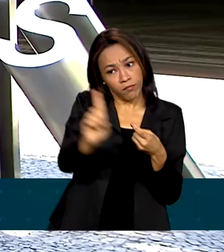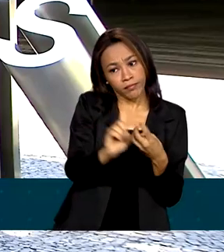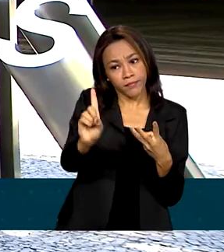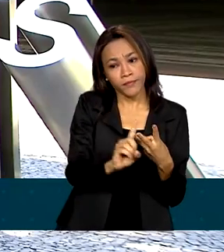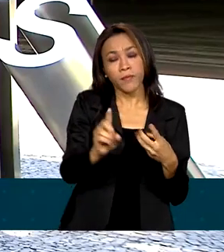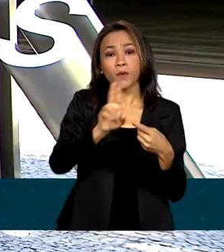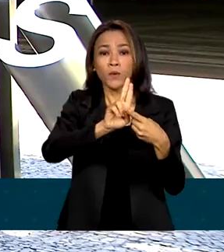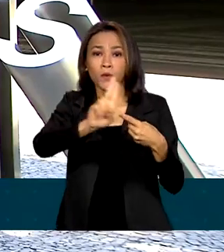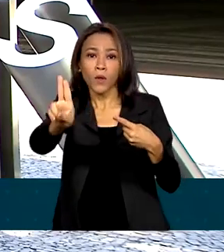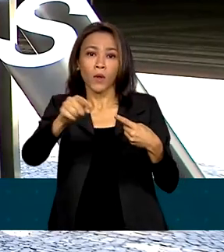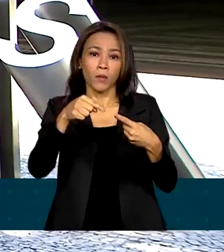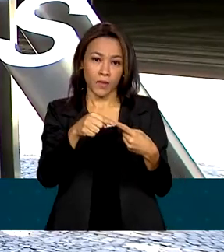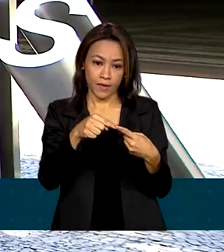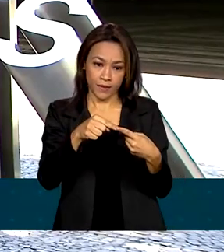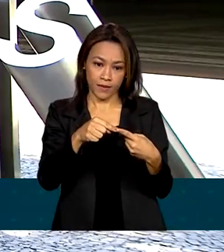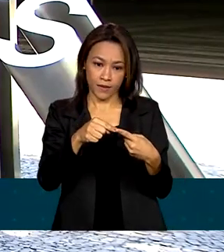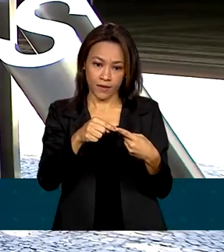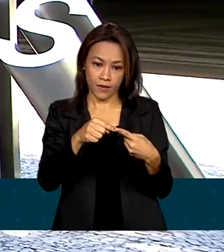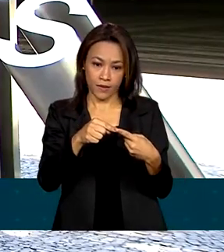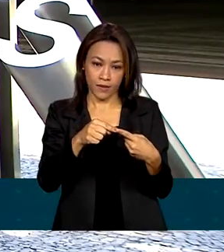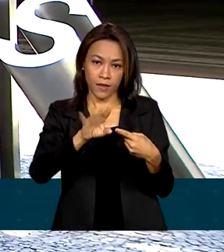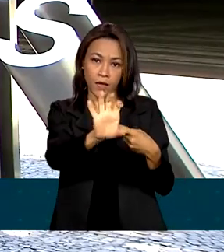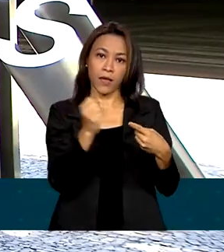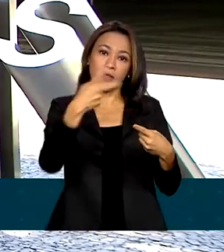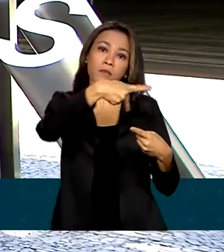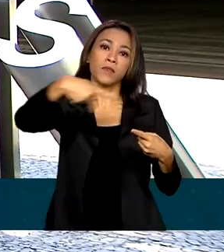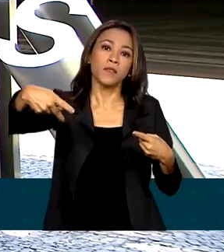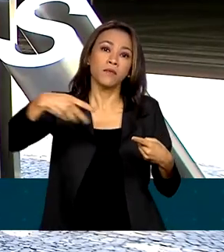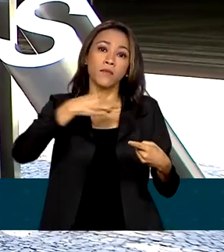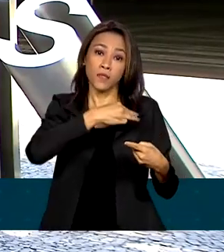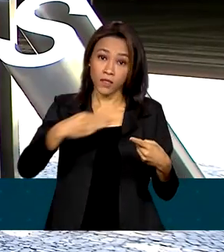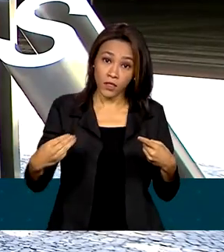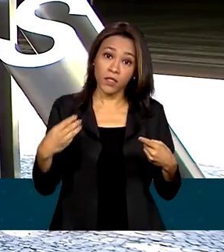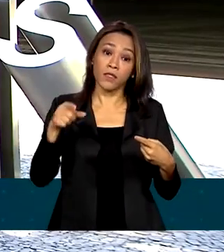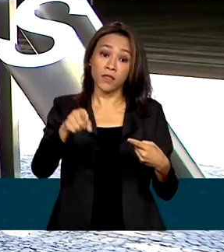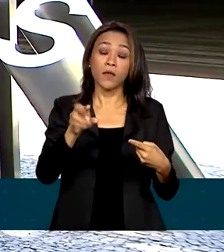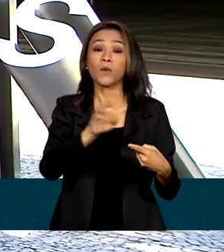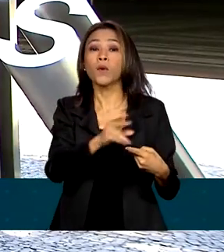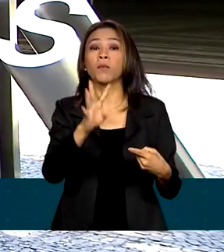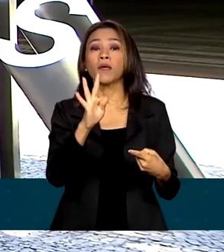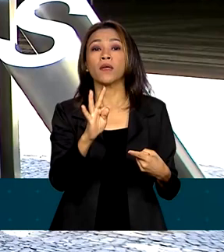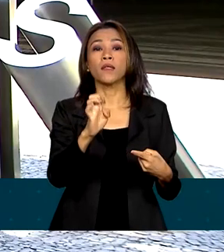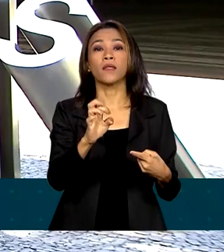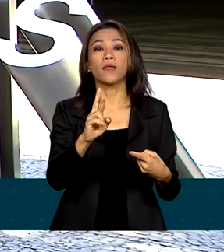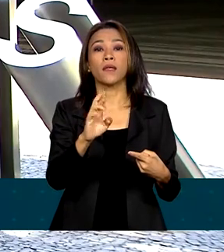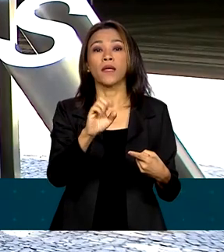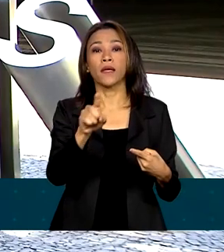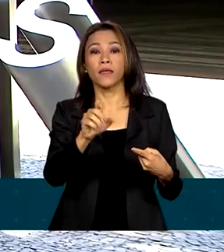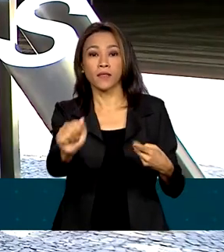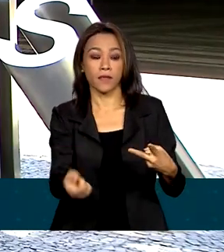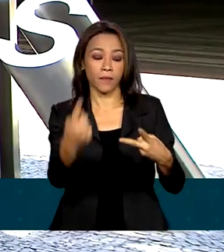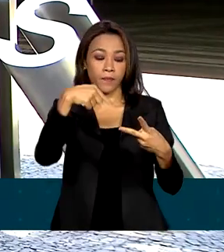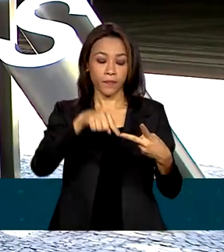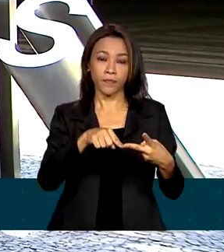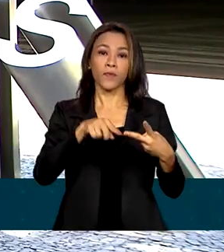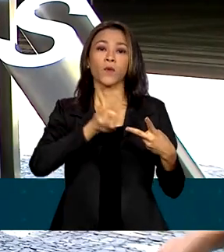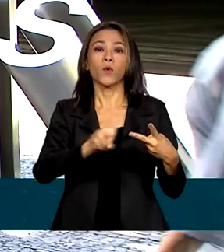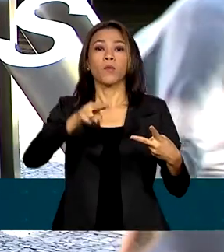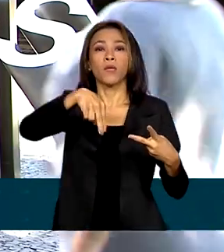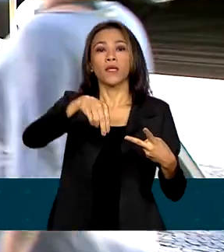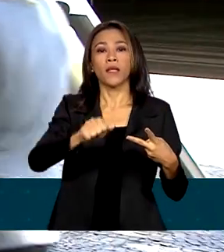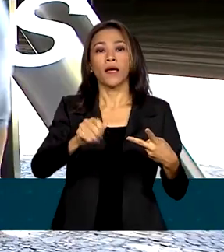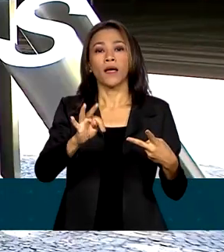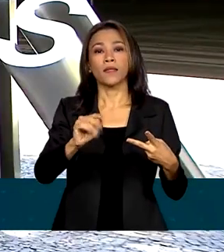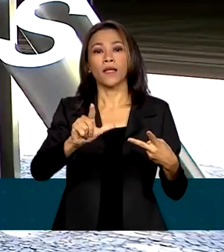São elas a ex-ministra dos governos Dilma Rousseff, Tereza Campelo, a executiva do mercado, Natália